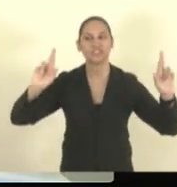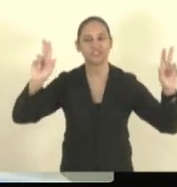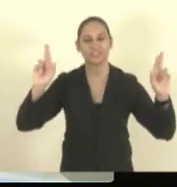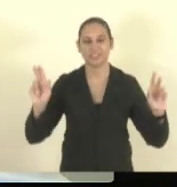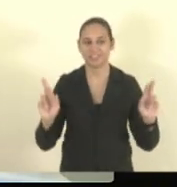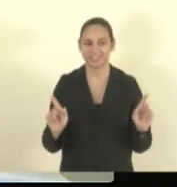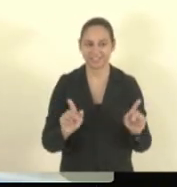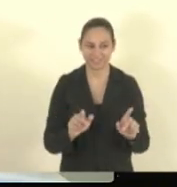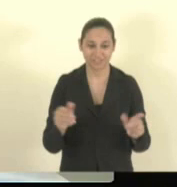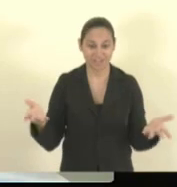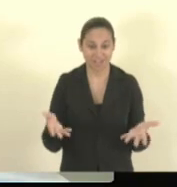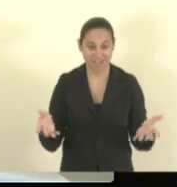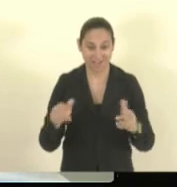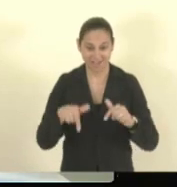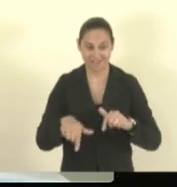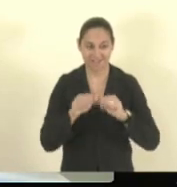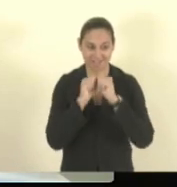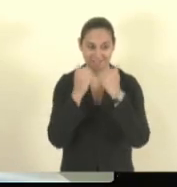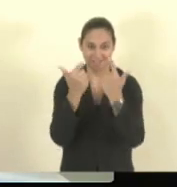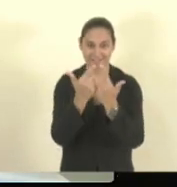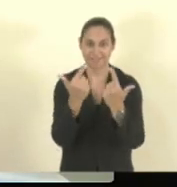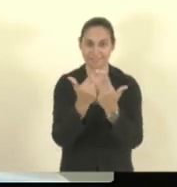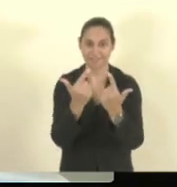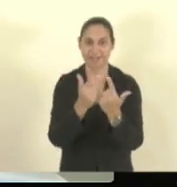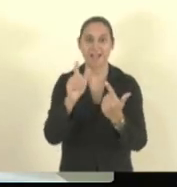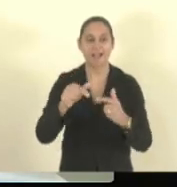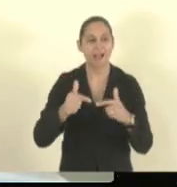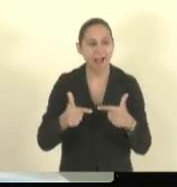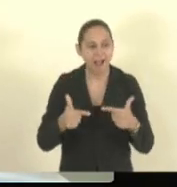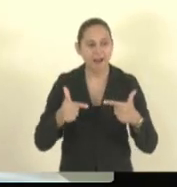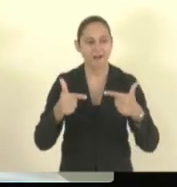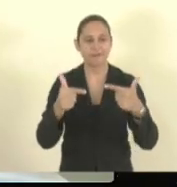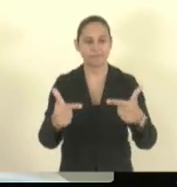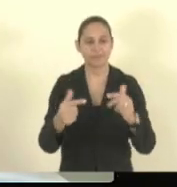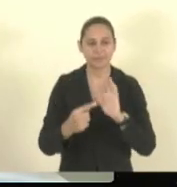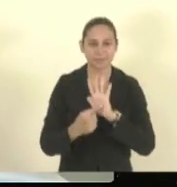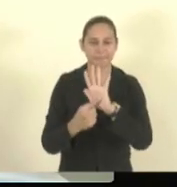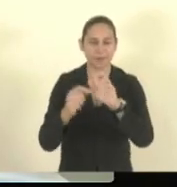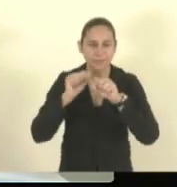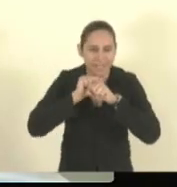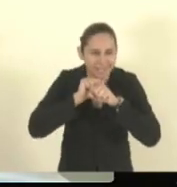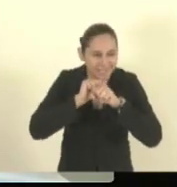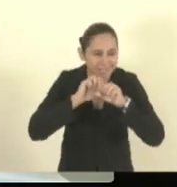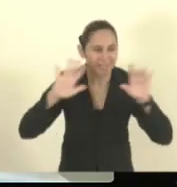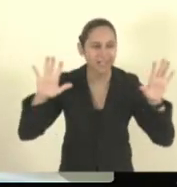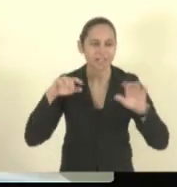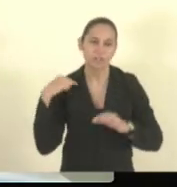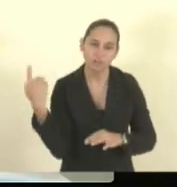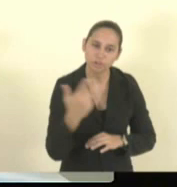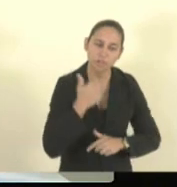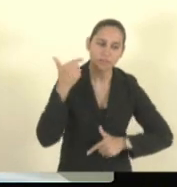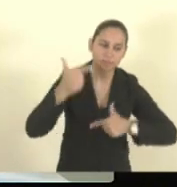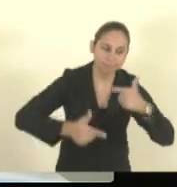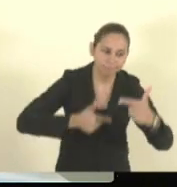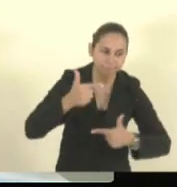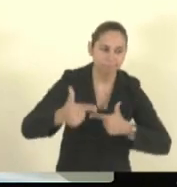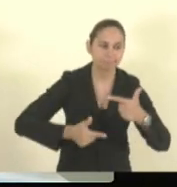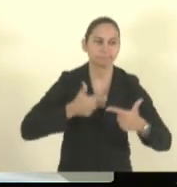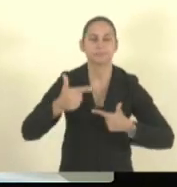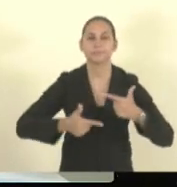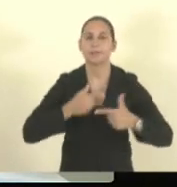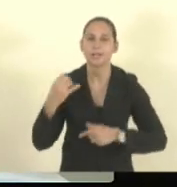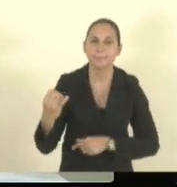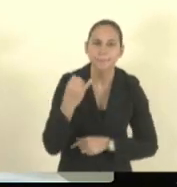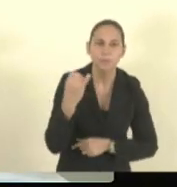e essa Assembleia Legislativa vai dando demonstração clara de que a sua atuação é importante para que a gente possa ir